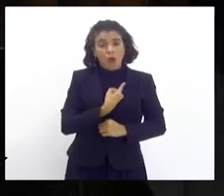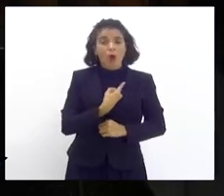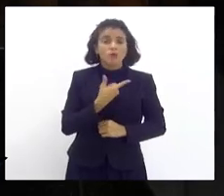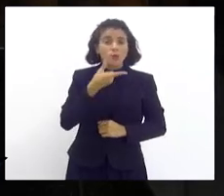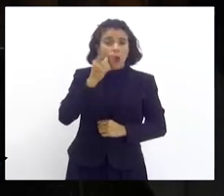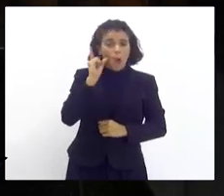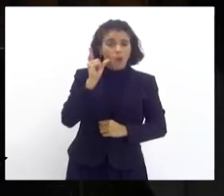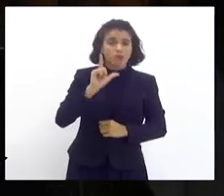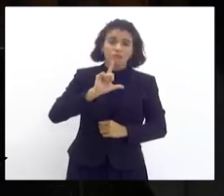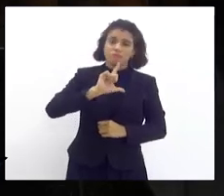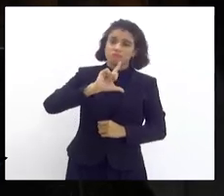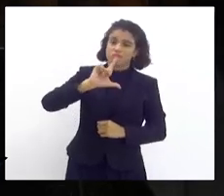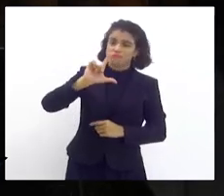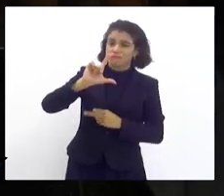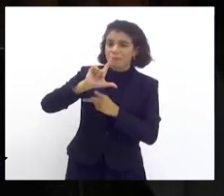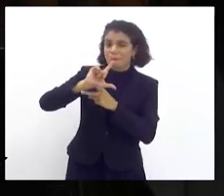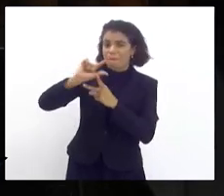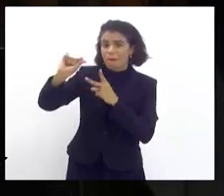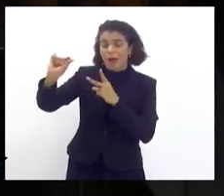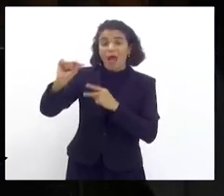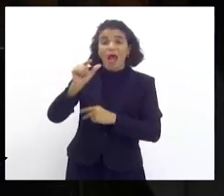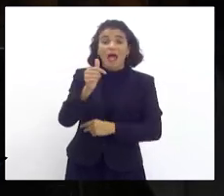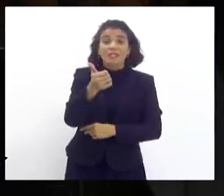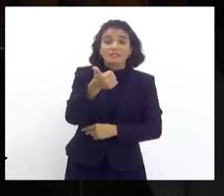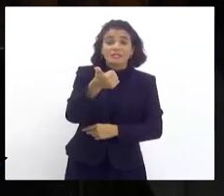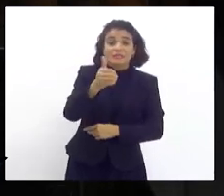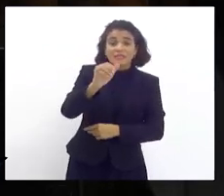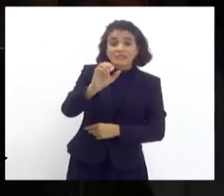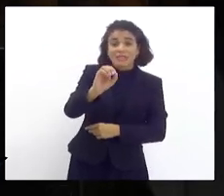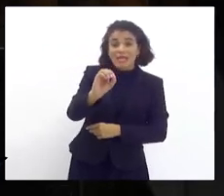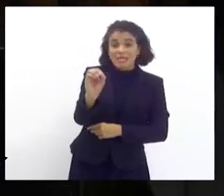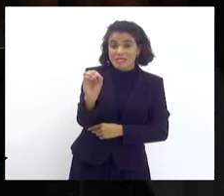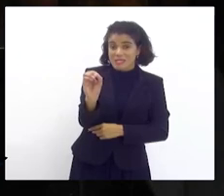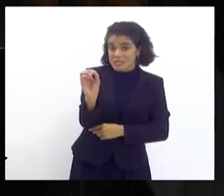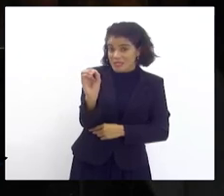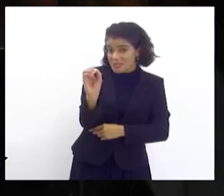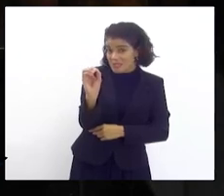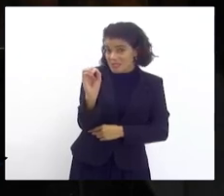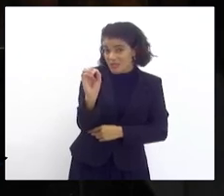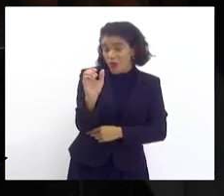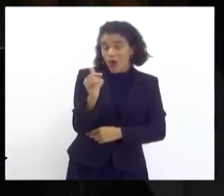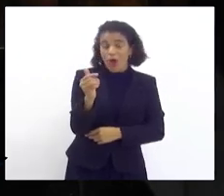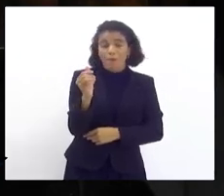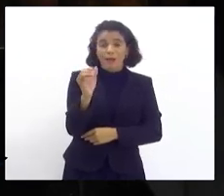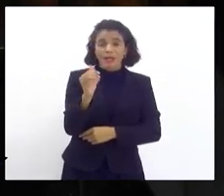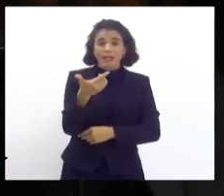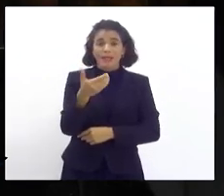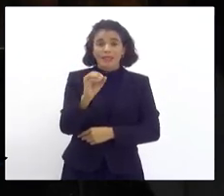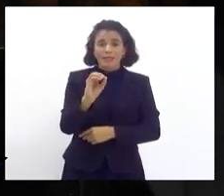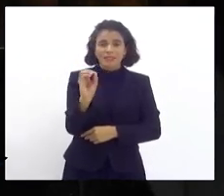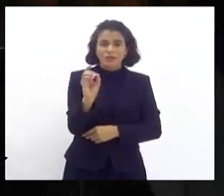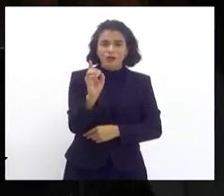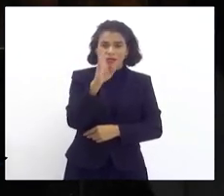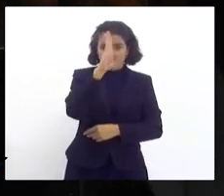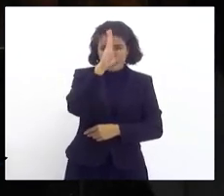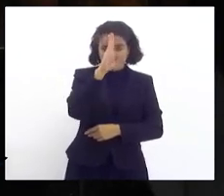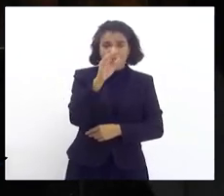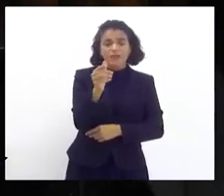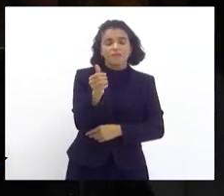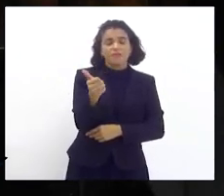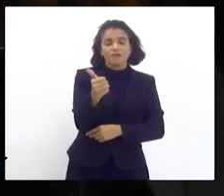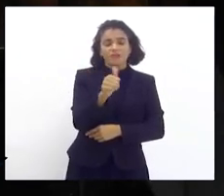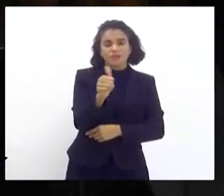ontem às 22 horas e 22 minutos. E não foi do gabinete, não,